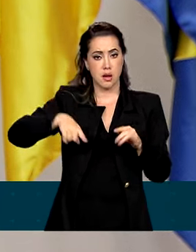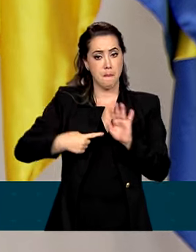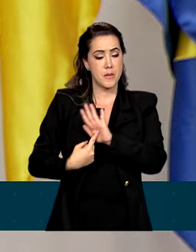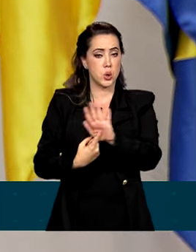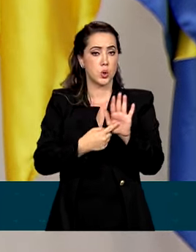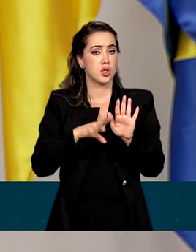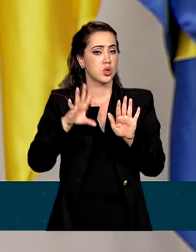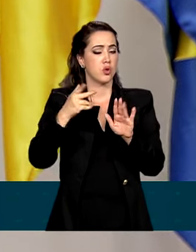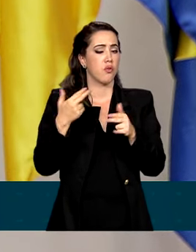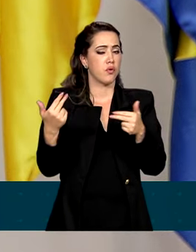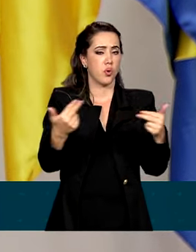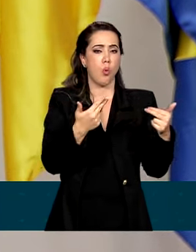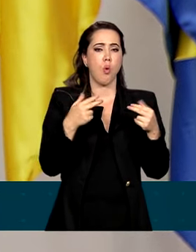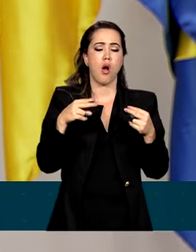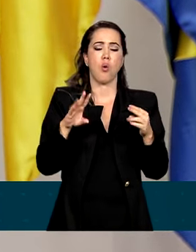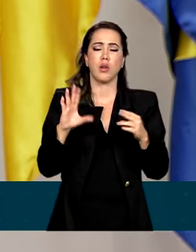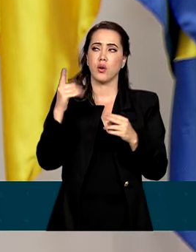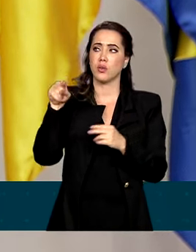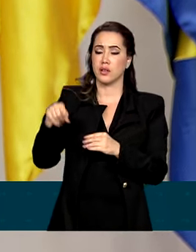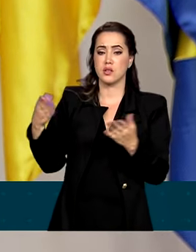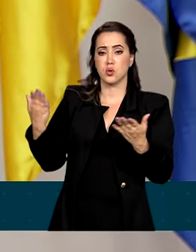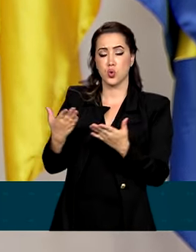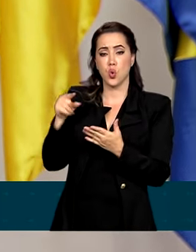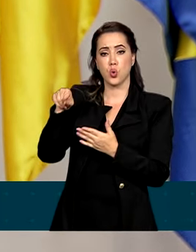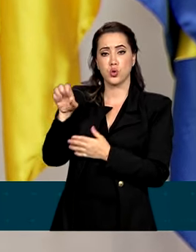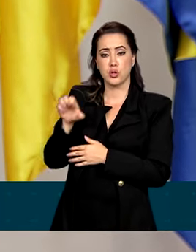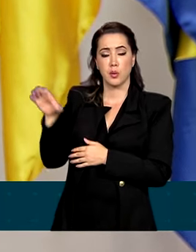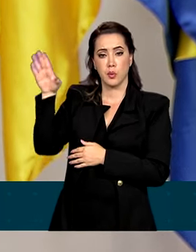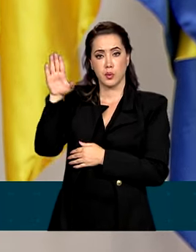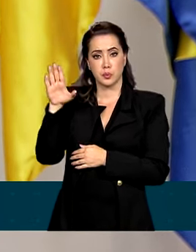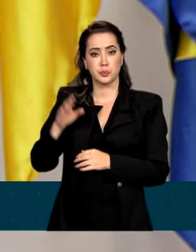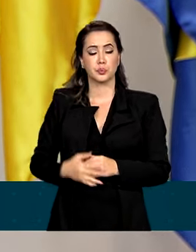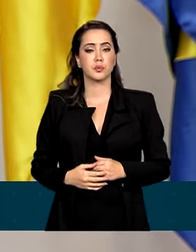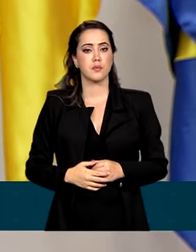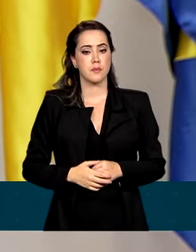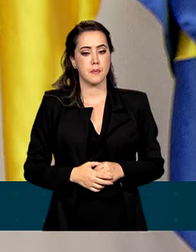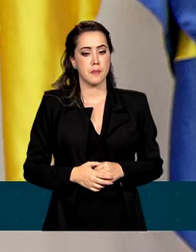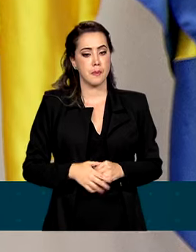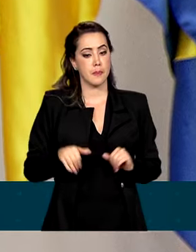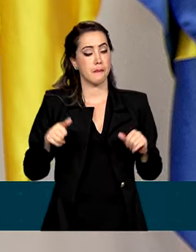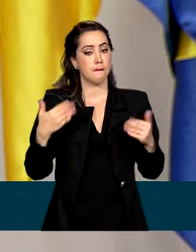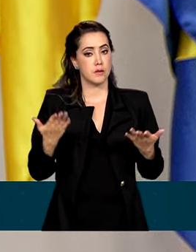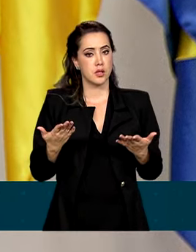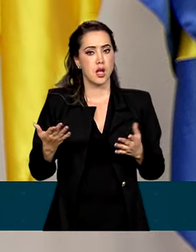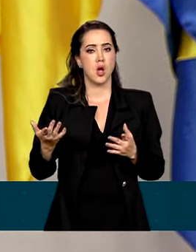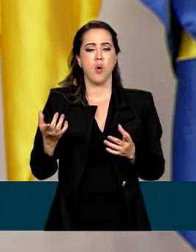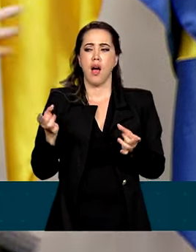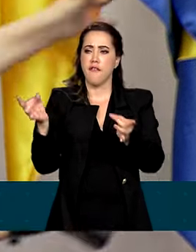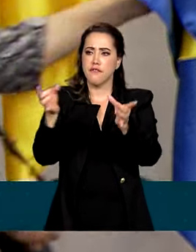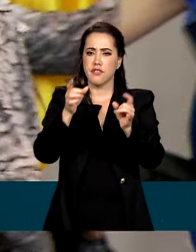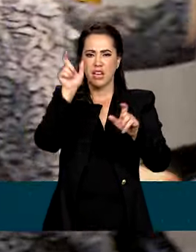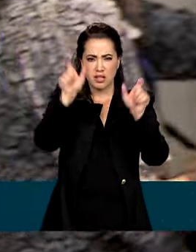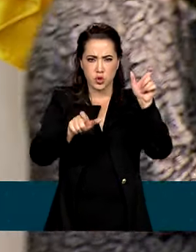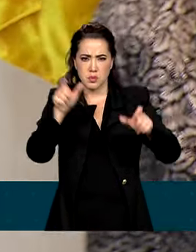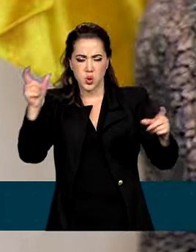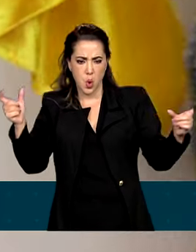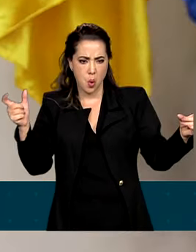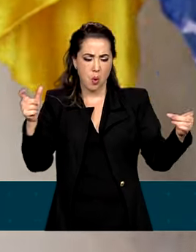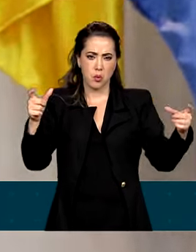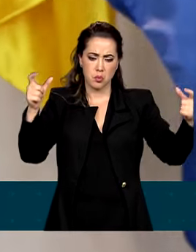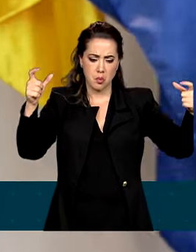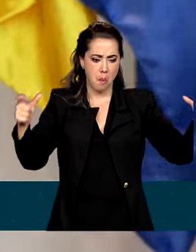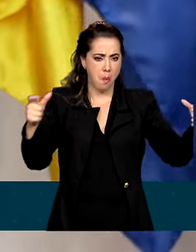práticas coloniais em território europeu. E, portanto, senhoras e senhores, o tráfico e a escravidão forneceram as